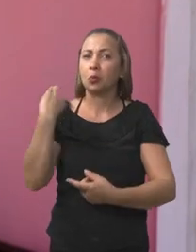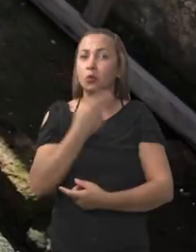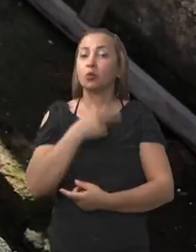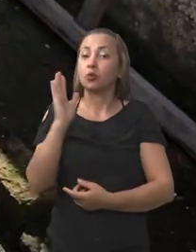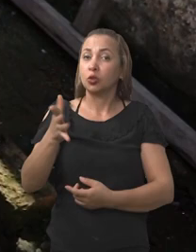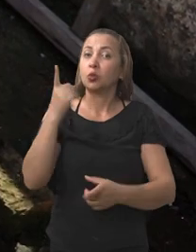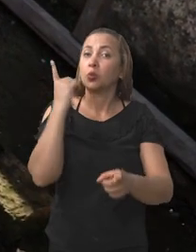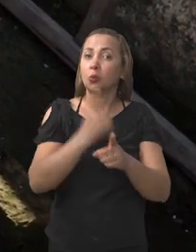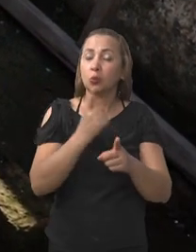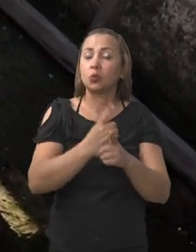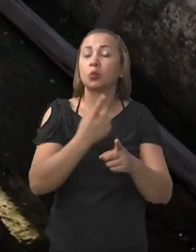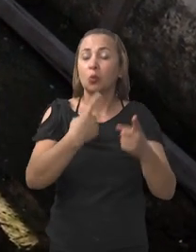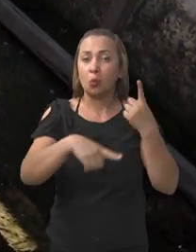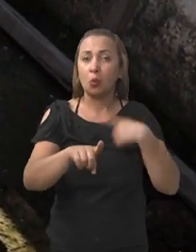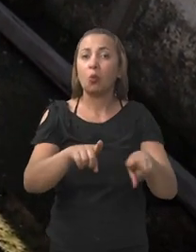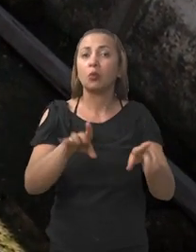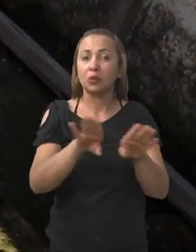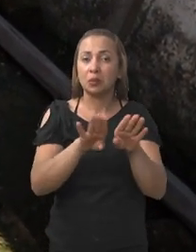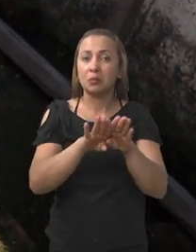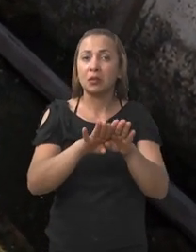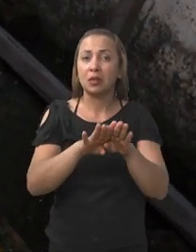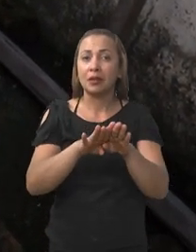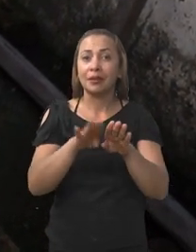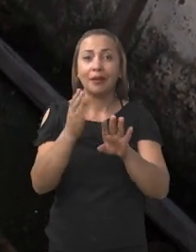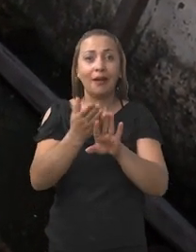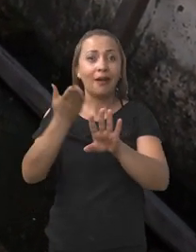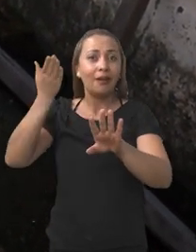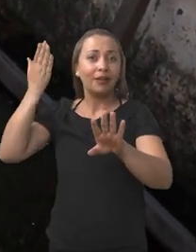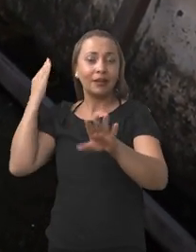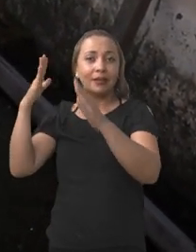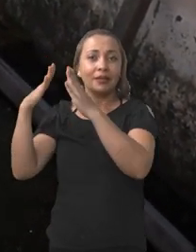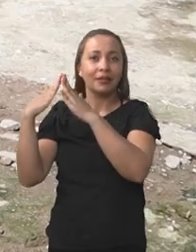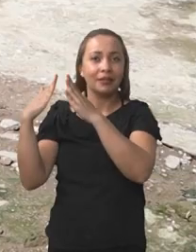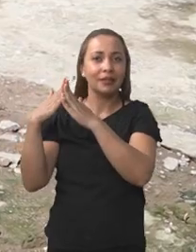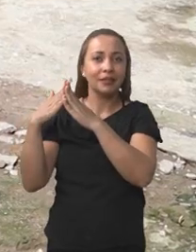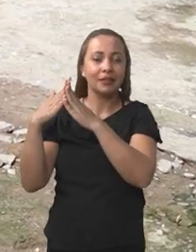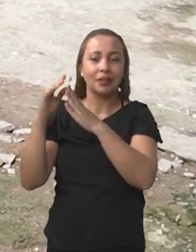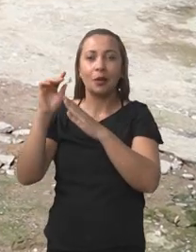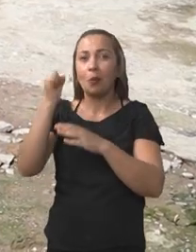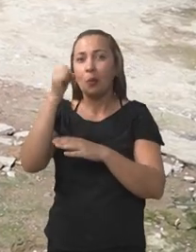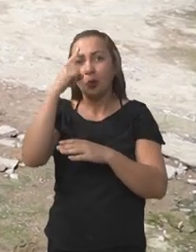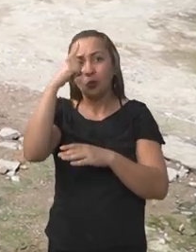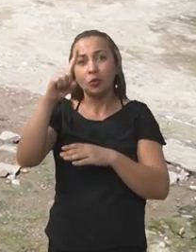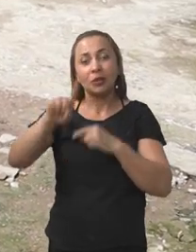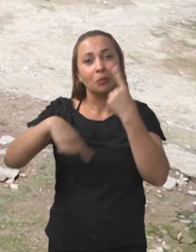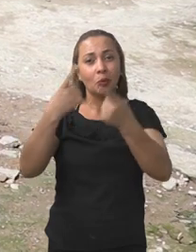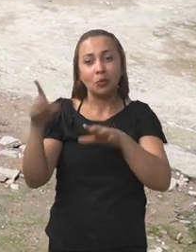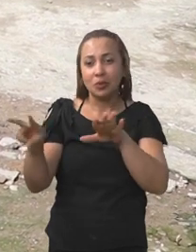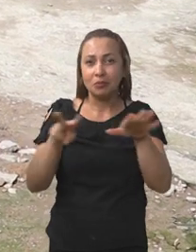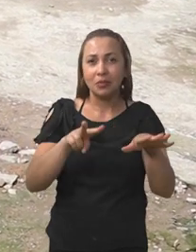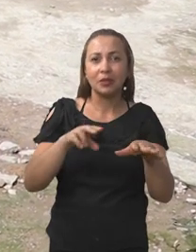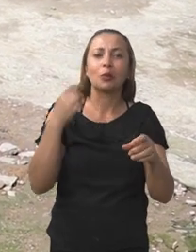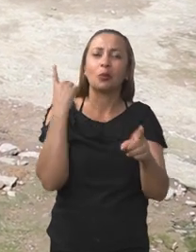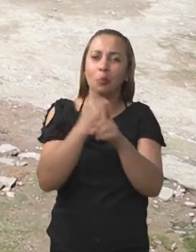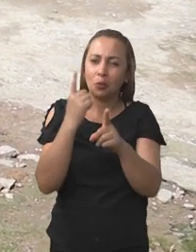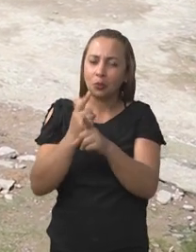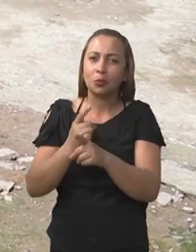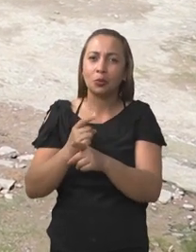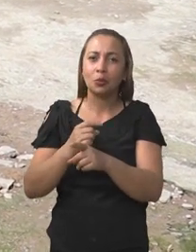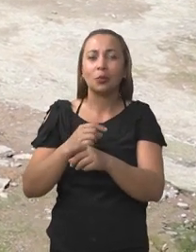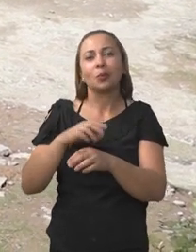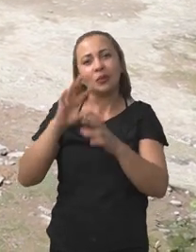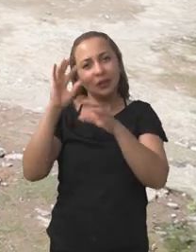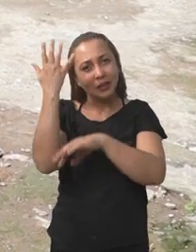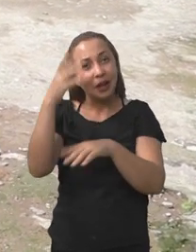já achamos outro lá no fundo. Oito dias depois, nós achamos mais lá no quintal, achamos